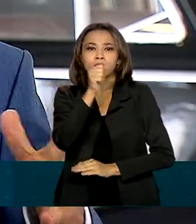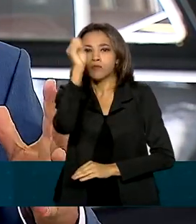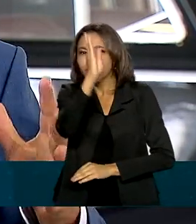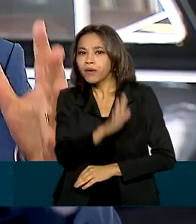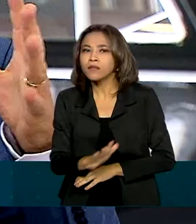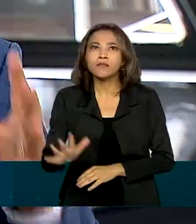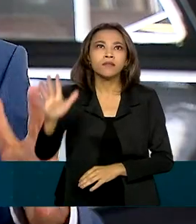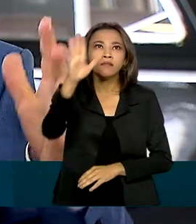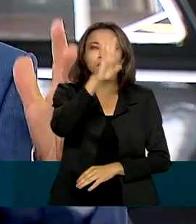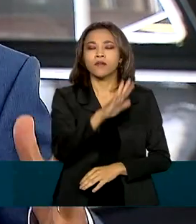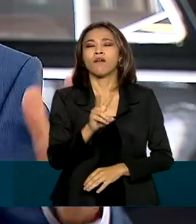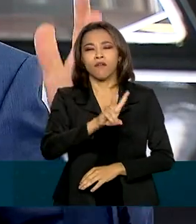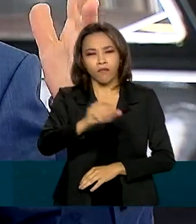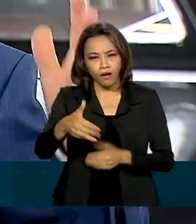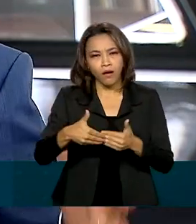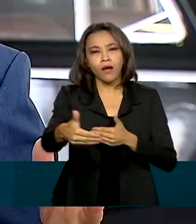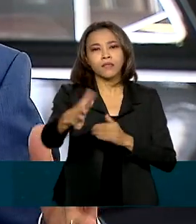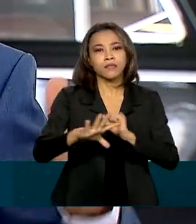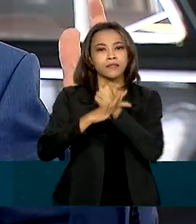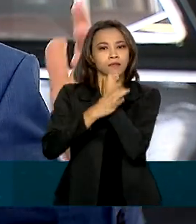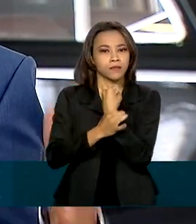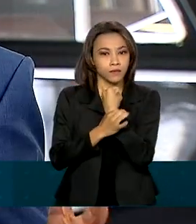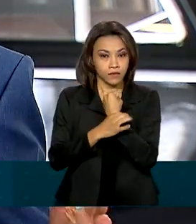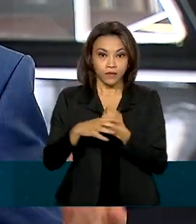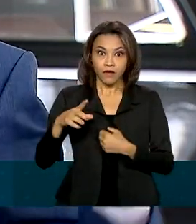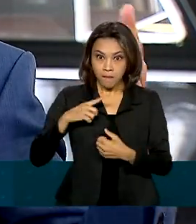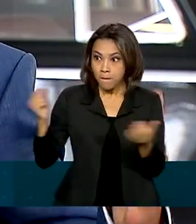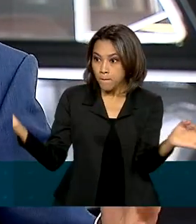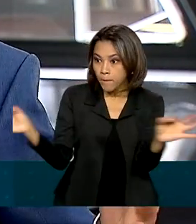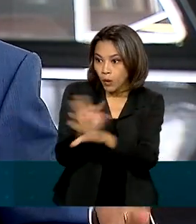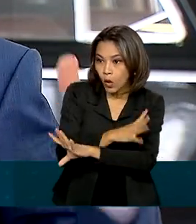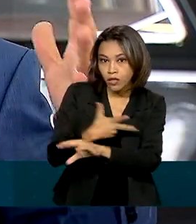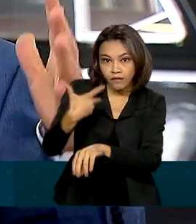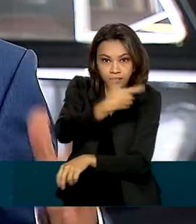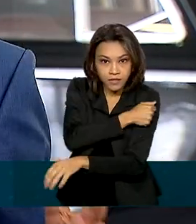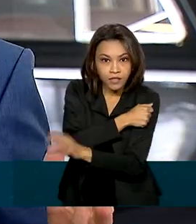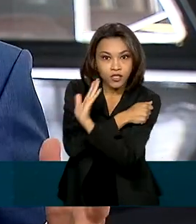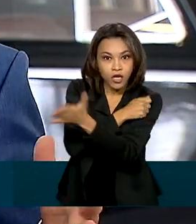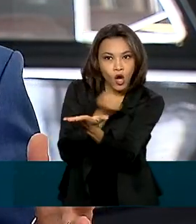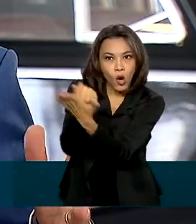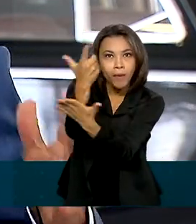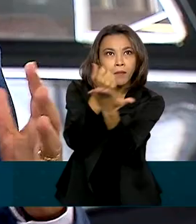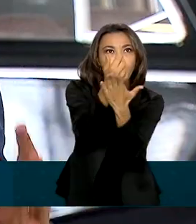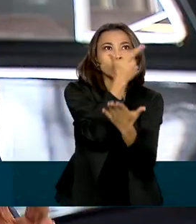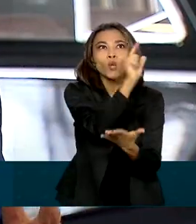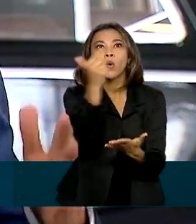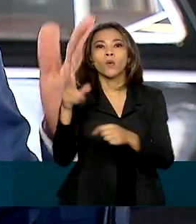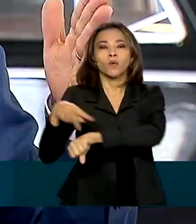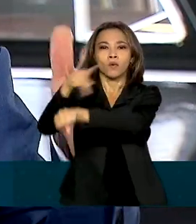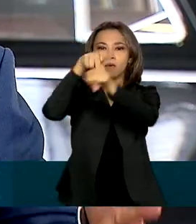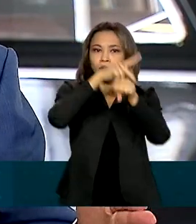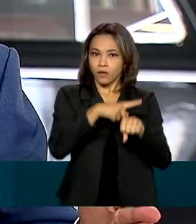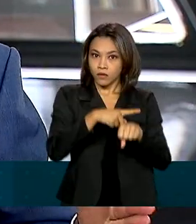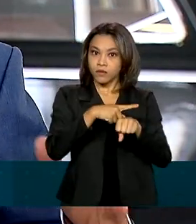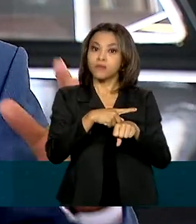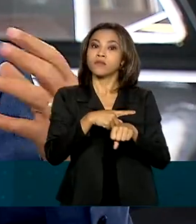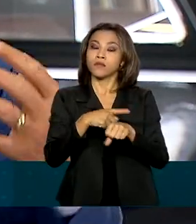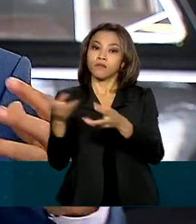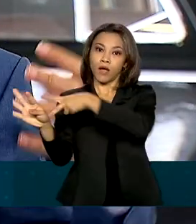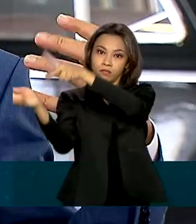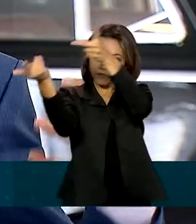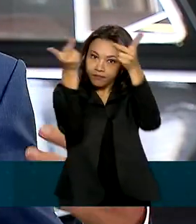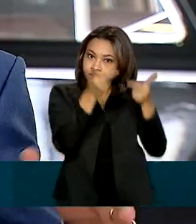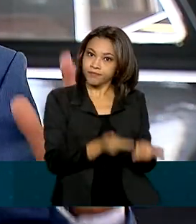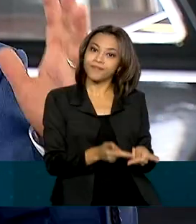que tudo que tiver de vacina pronta ou comprada de outro país no Brasil será